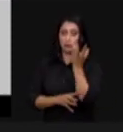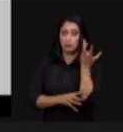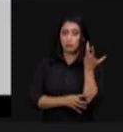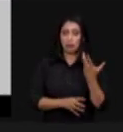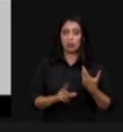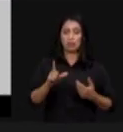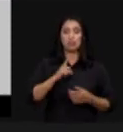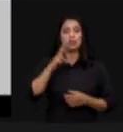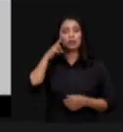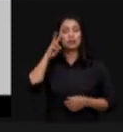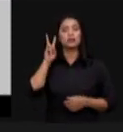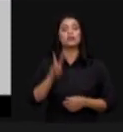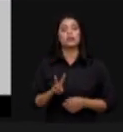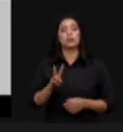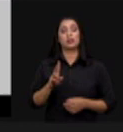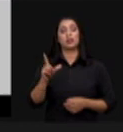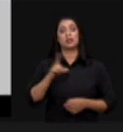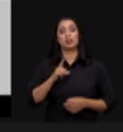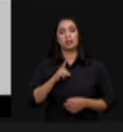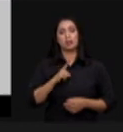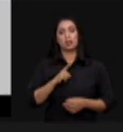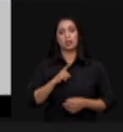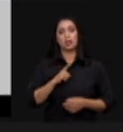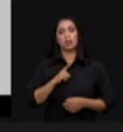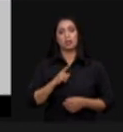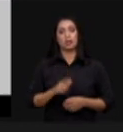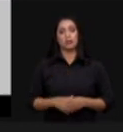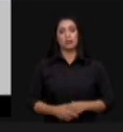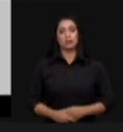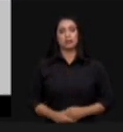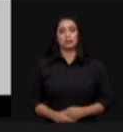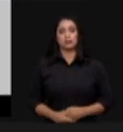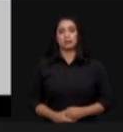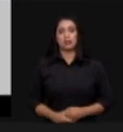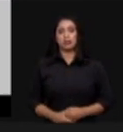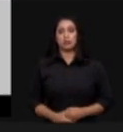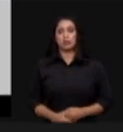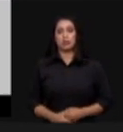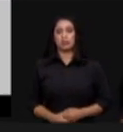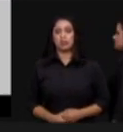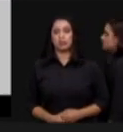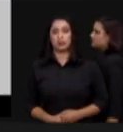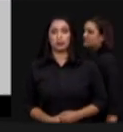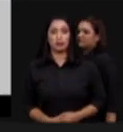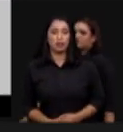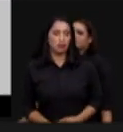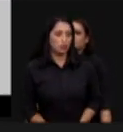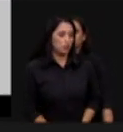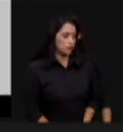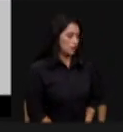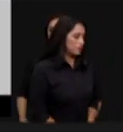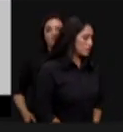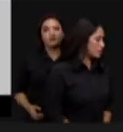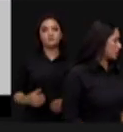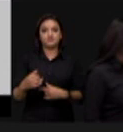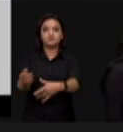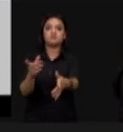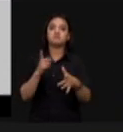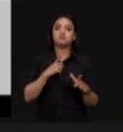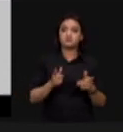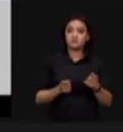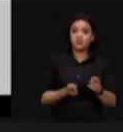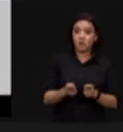gente vê aí que a ponderação está pendendo ainda muito para um lado o quero eu dizer com isso em nome da ABC é que há um controle